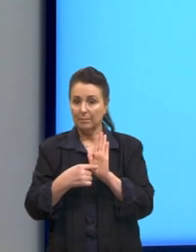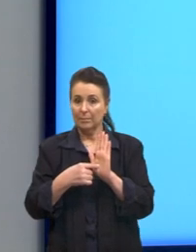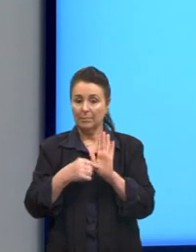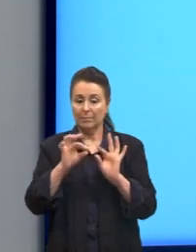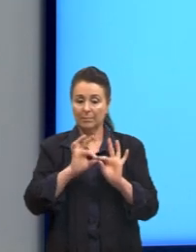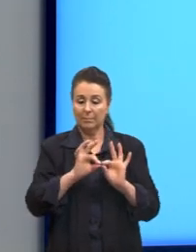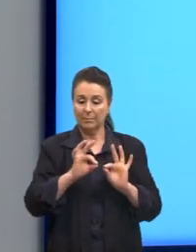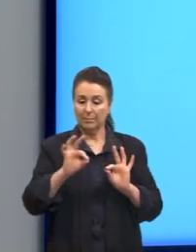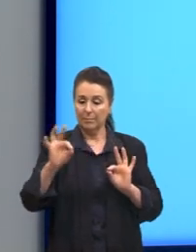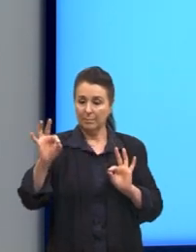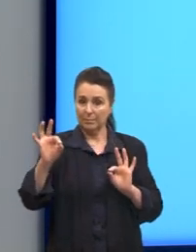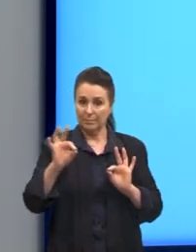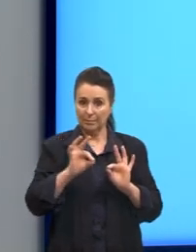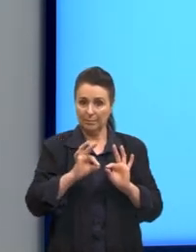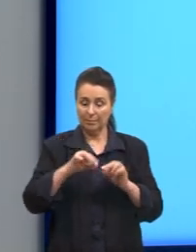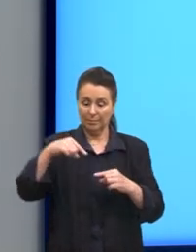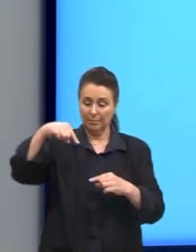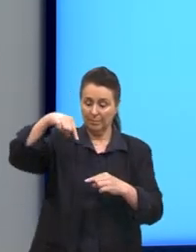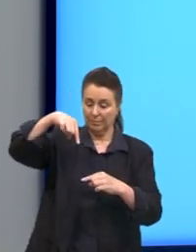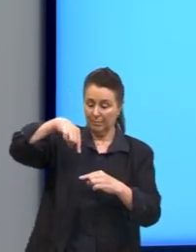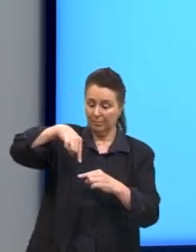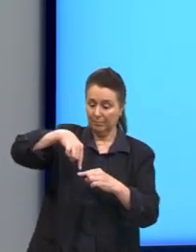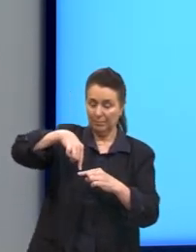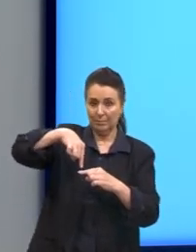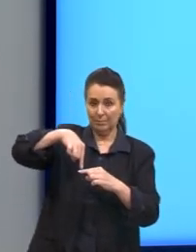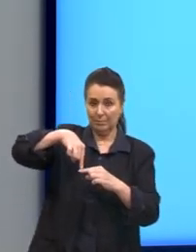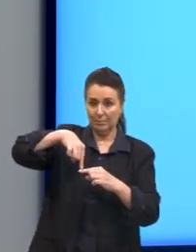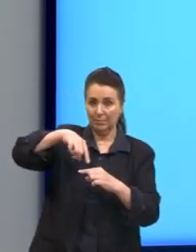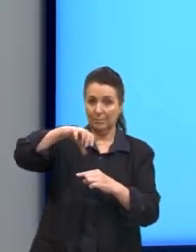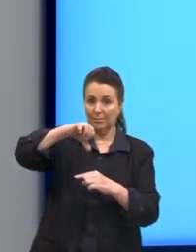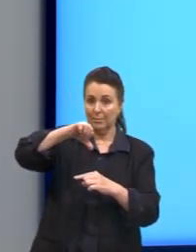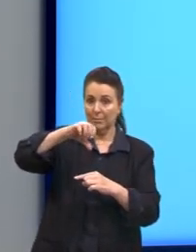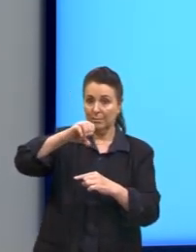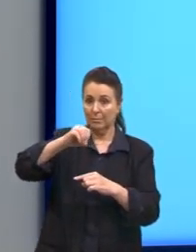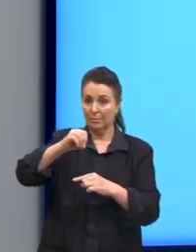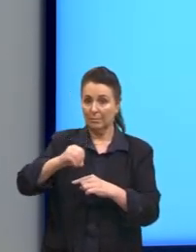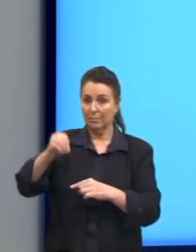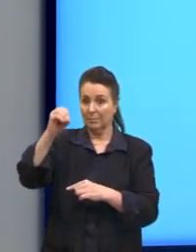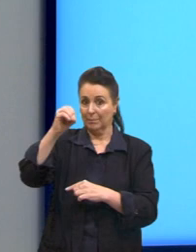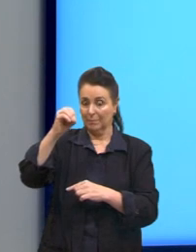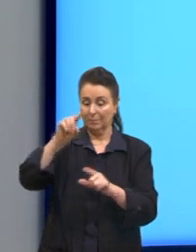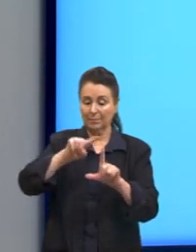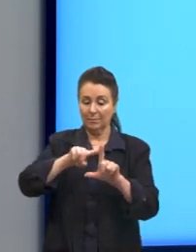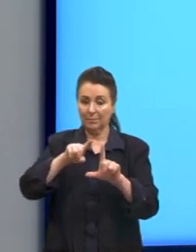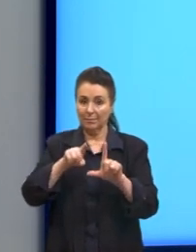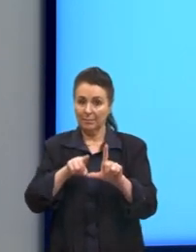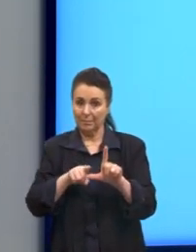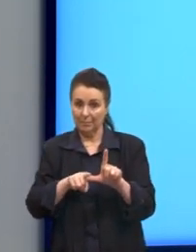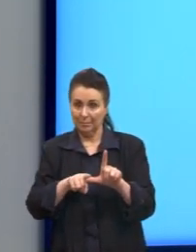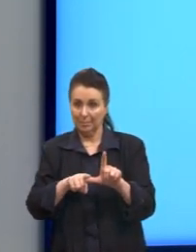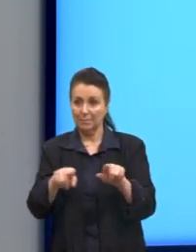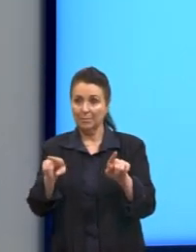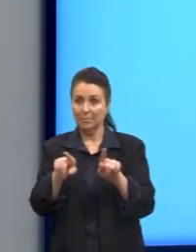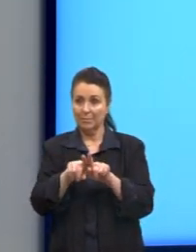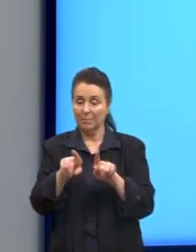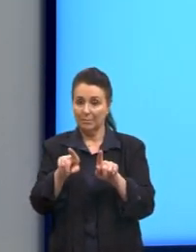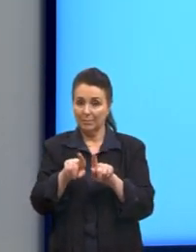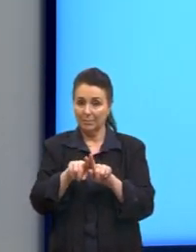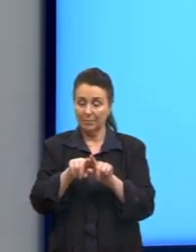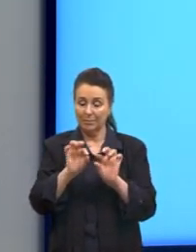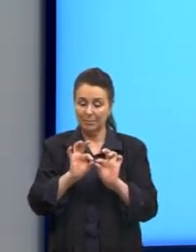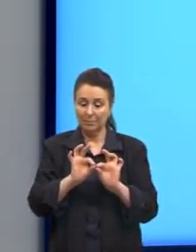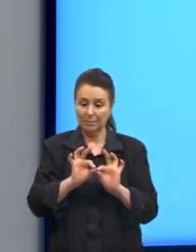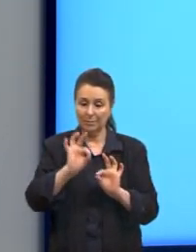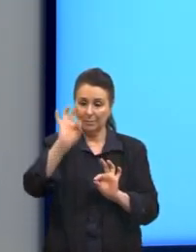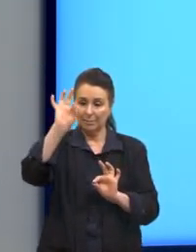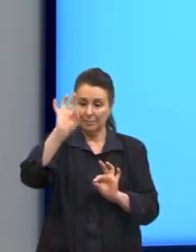segmento perpendicular, forma um ângulo de 90 graus, e também, esse segmento que nós traçamos